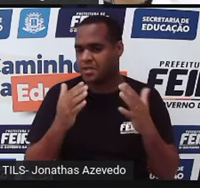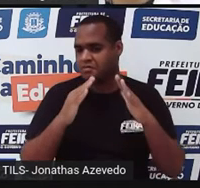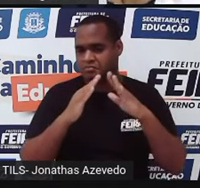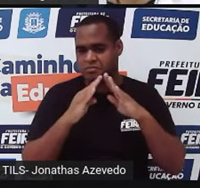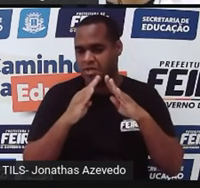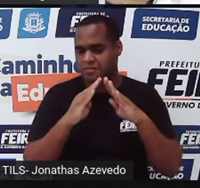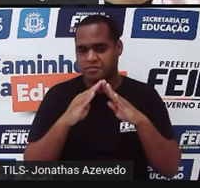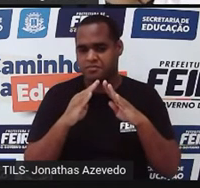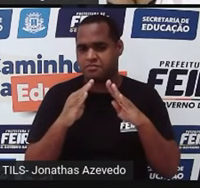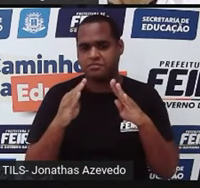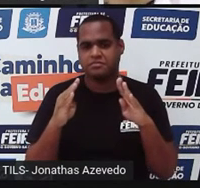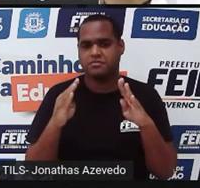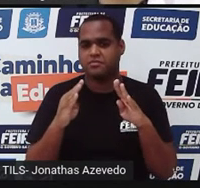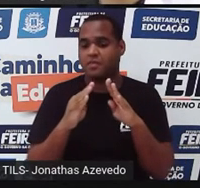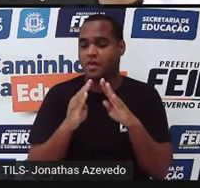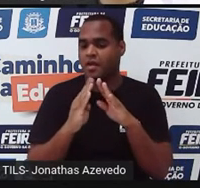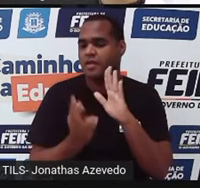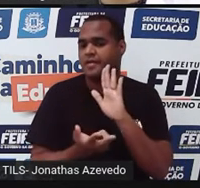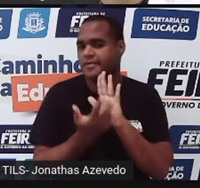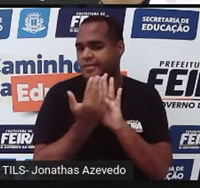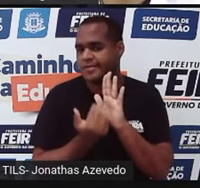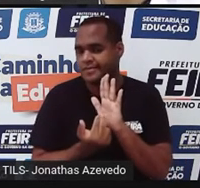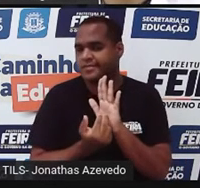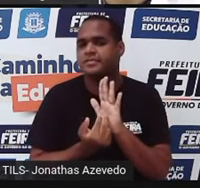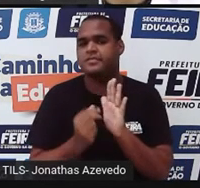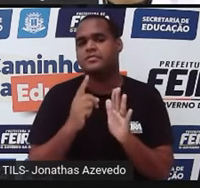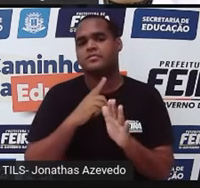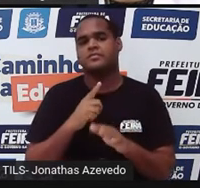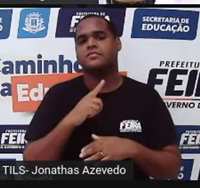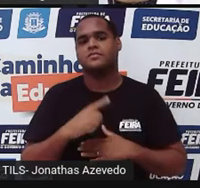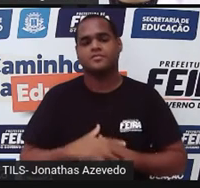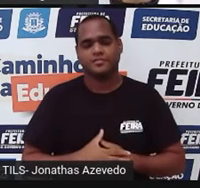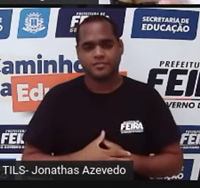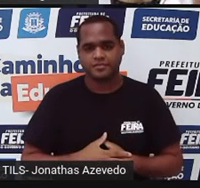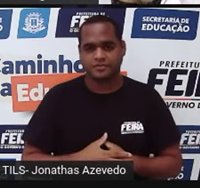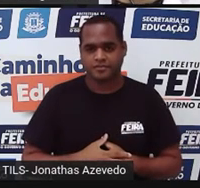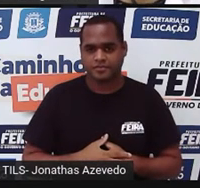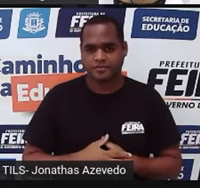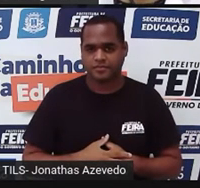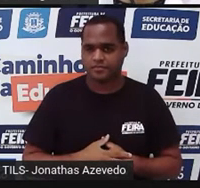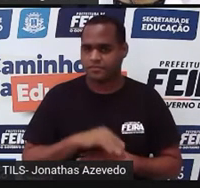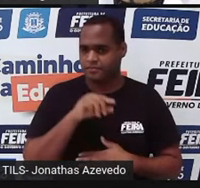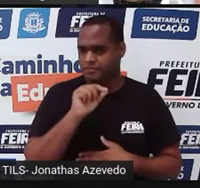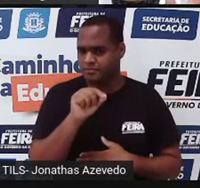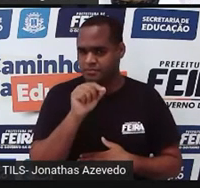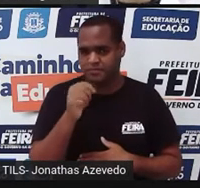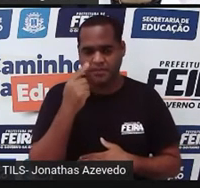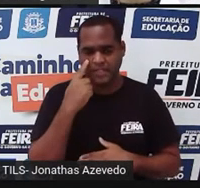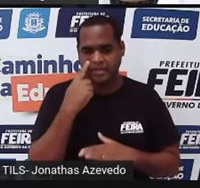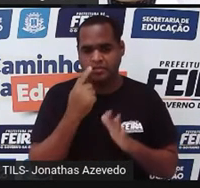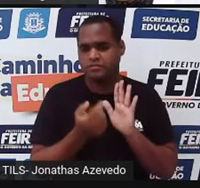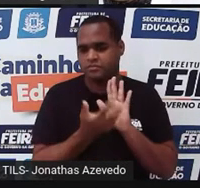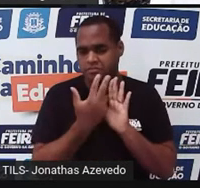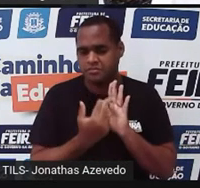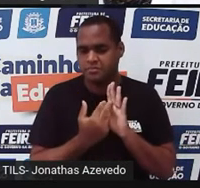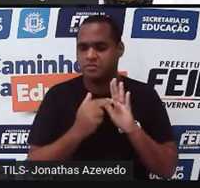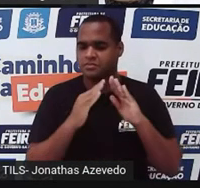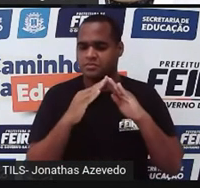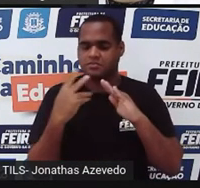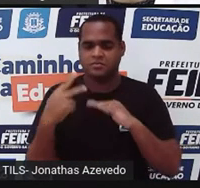Na verdade, essa ilustração está ao lado. Certo? Para essa planta baixa dessa casa,